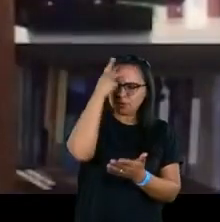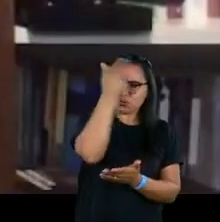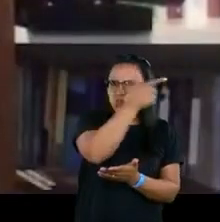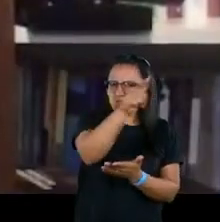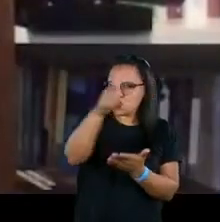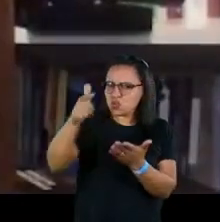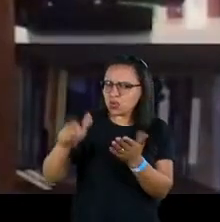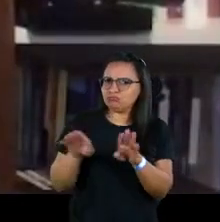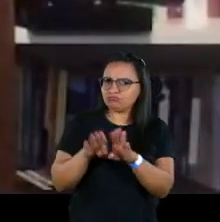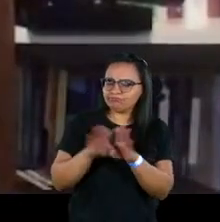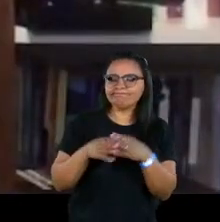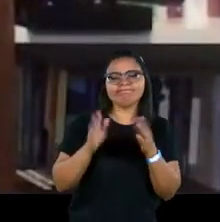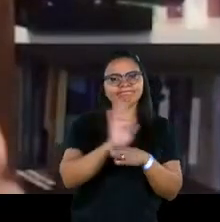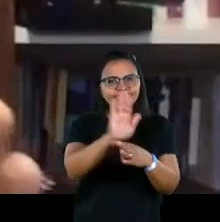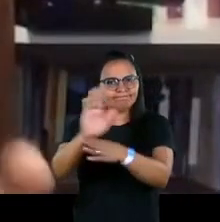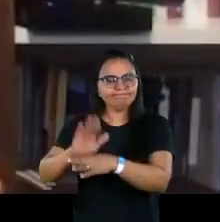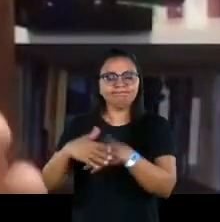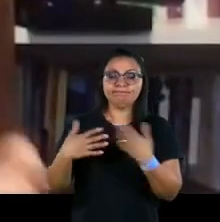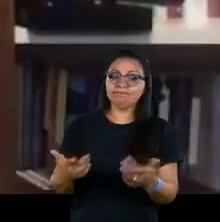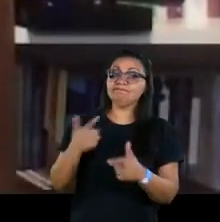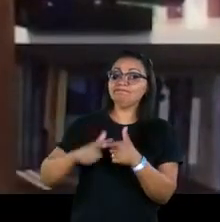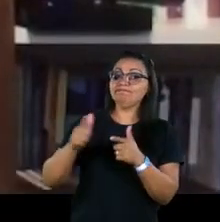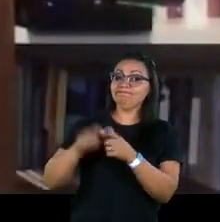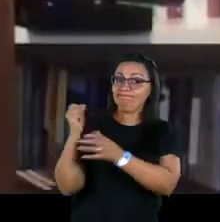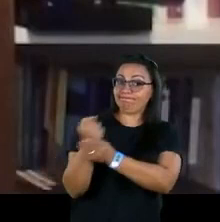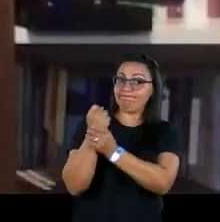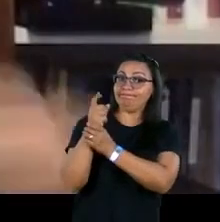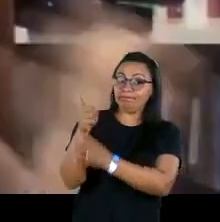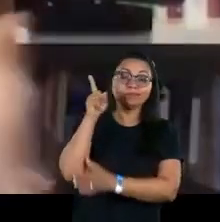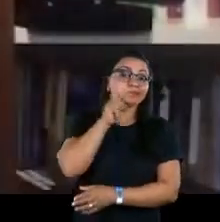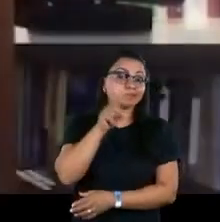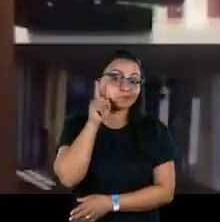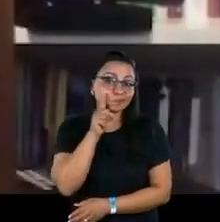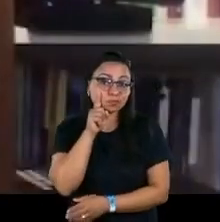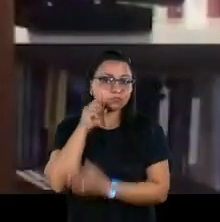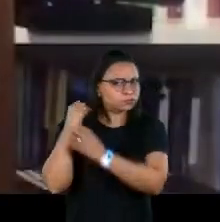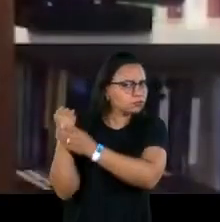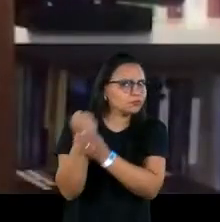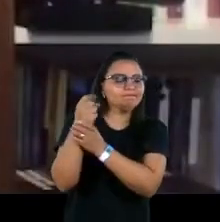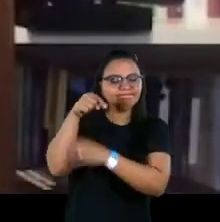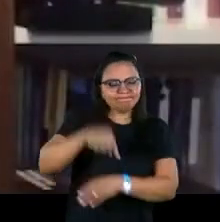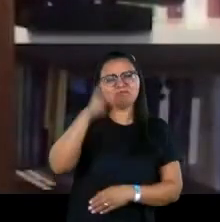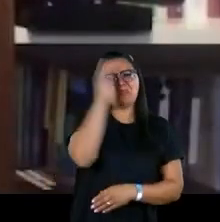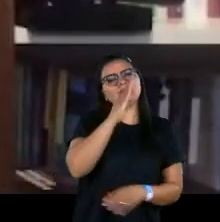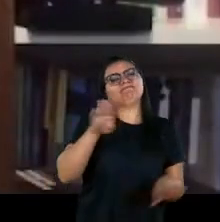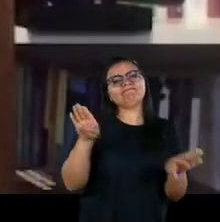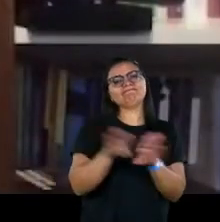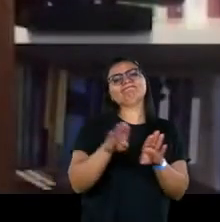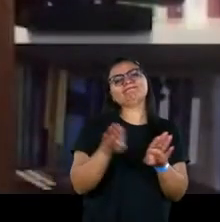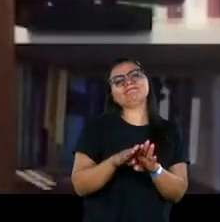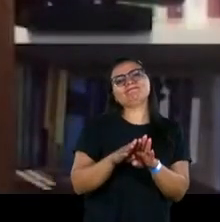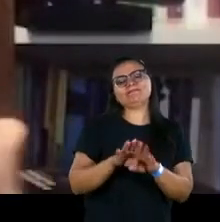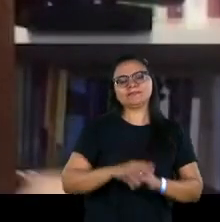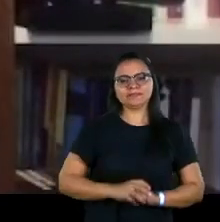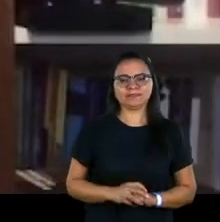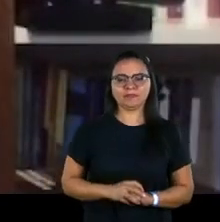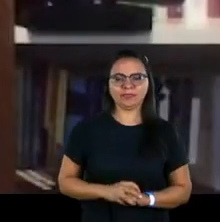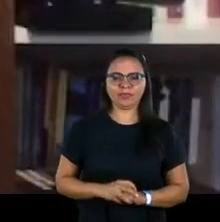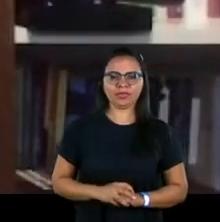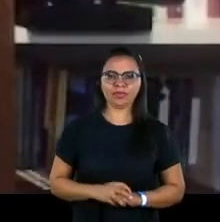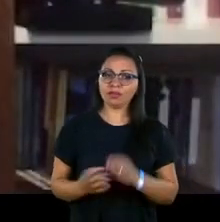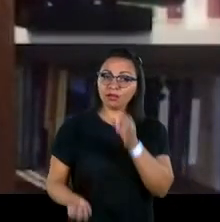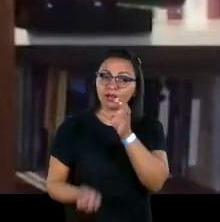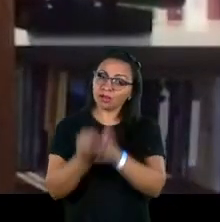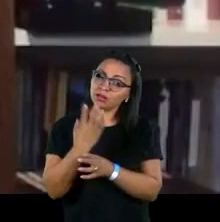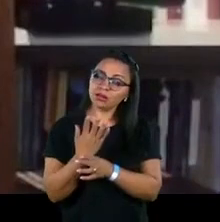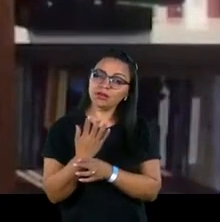como tal. Mas, de qualquer forma, era um problema grave nos Estados Unidos, gravíssimo no Brasil, gravíssimo no Brasil. Então, nós